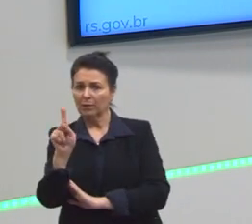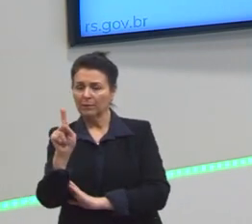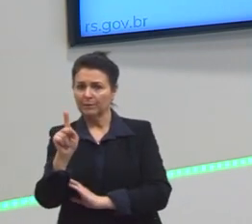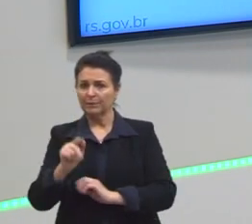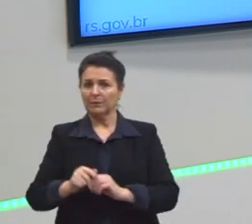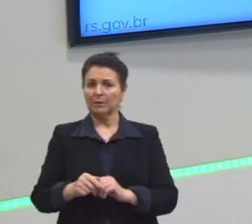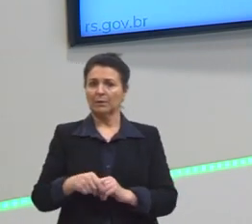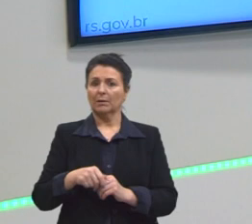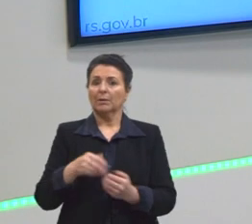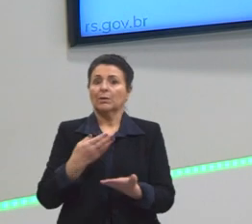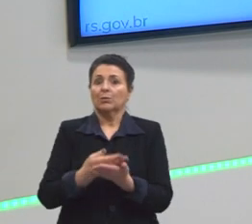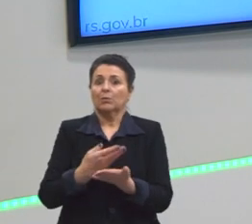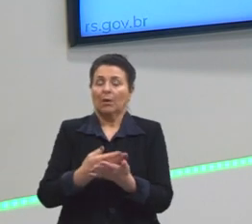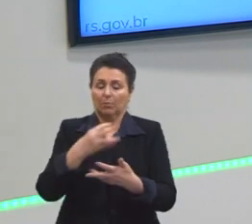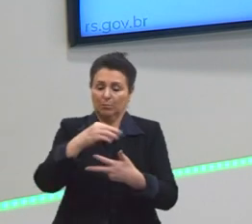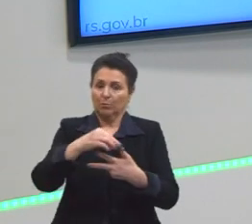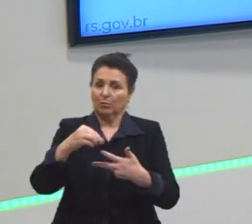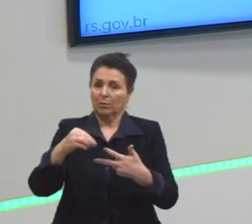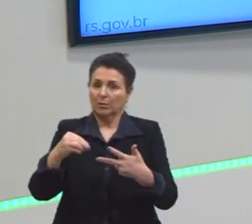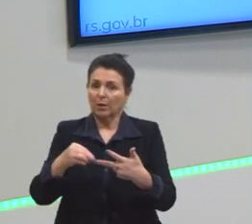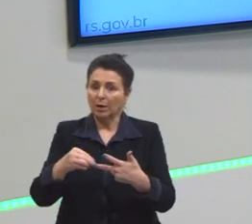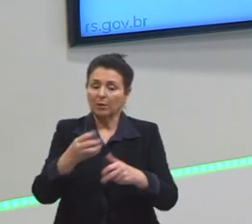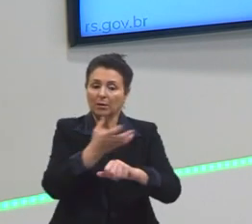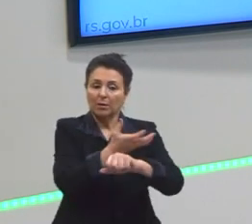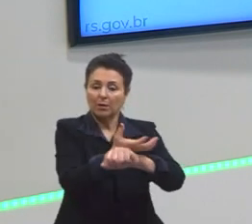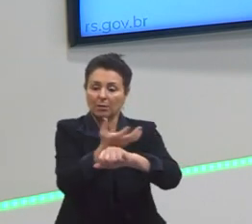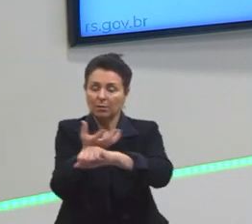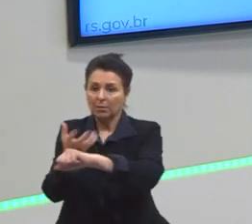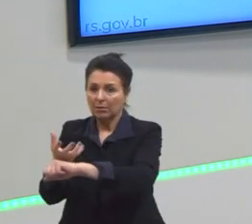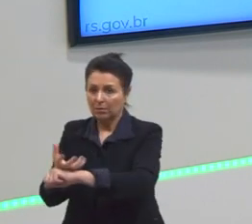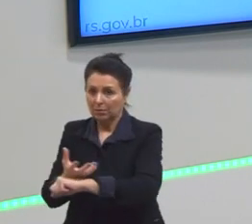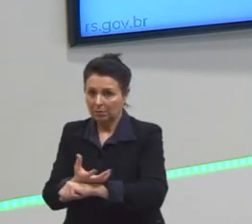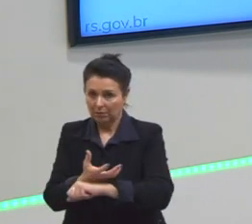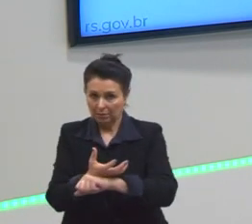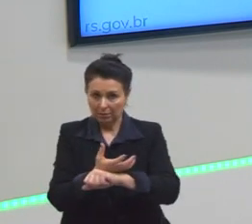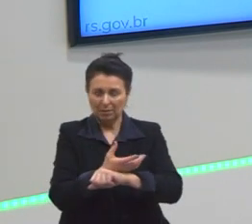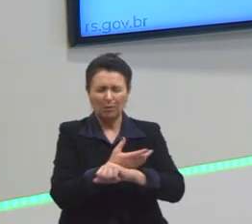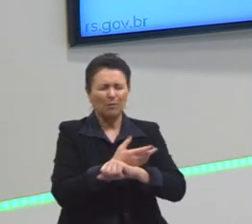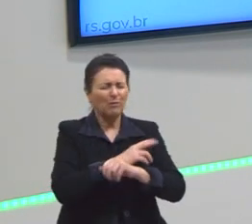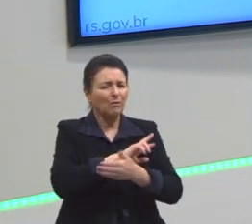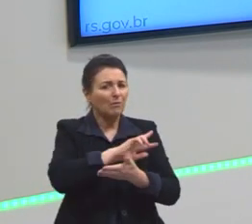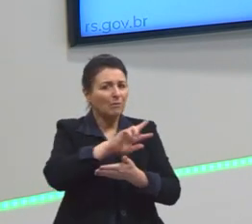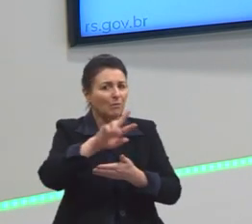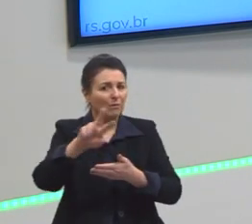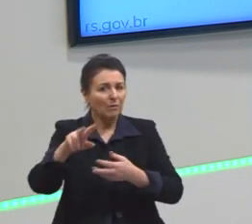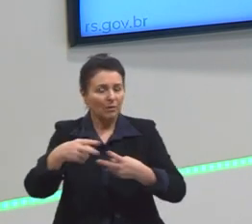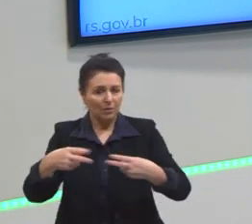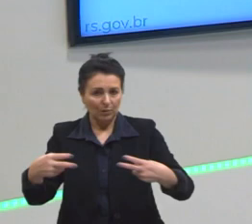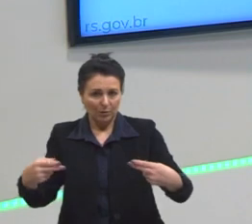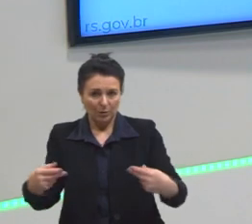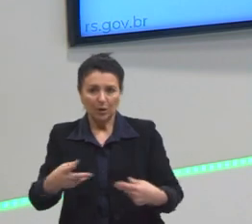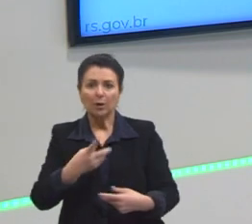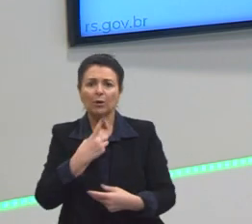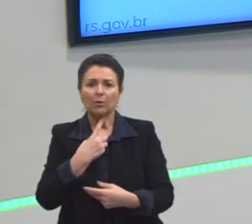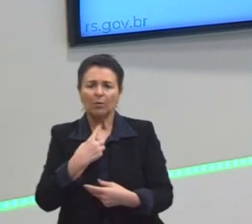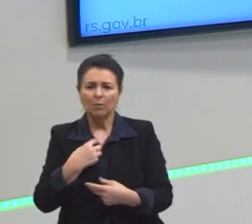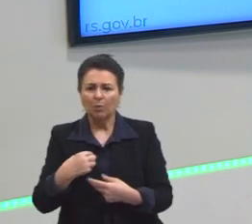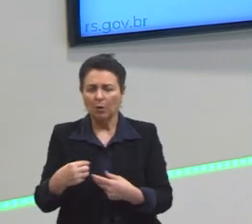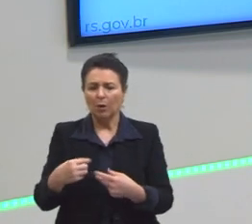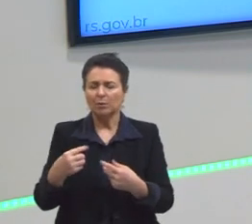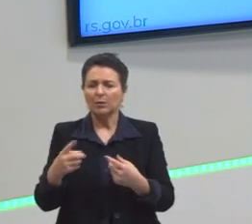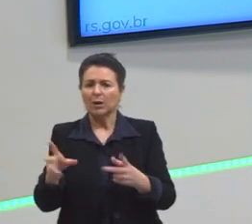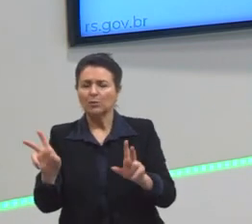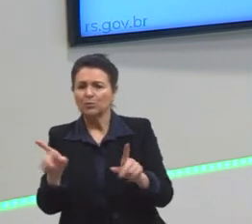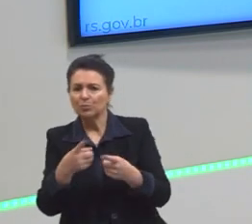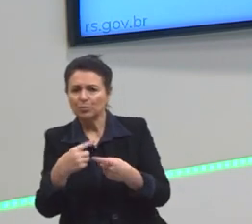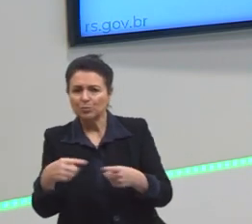Estudar para o Enem é interdisciplinar. São uma série de coisas. Então, se você gosta de arte, gosta de música,